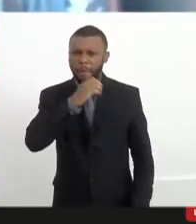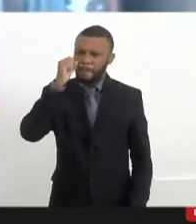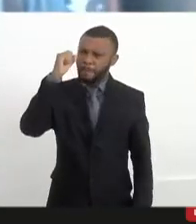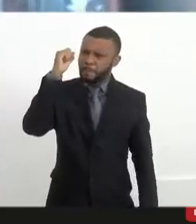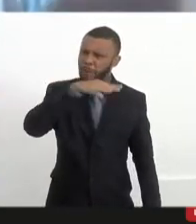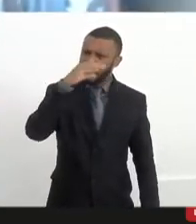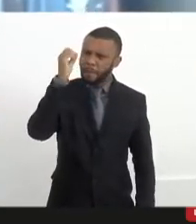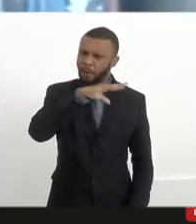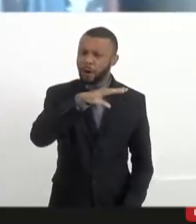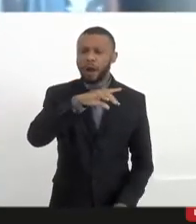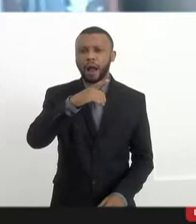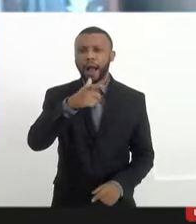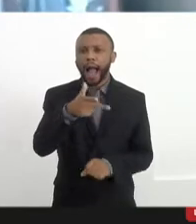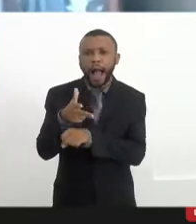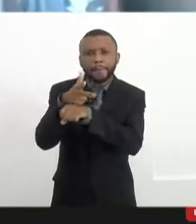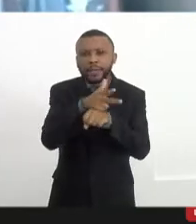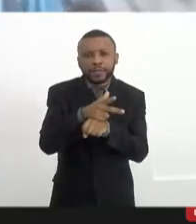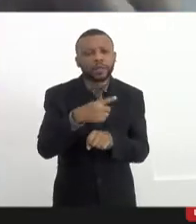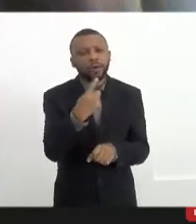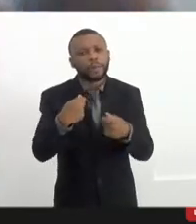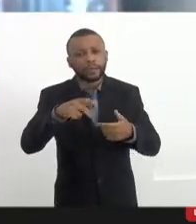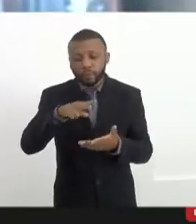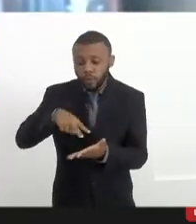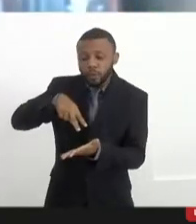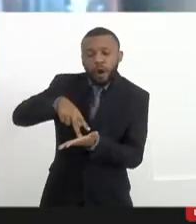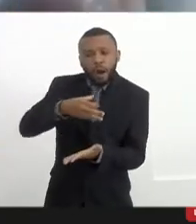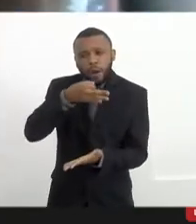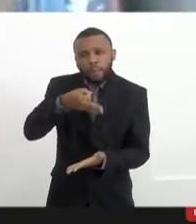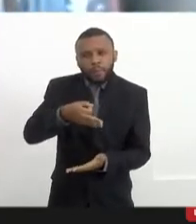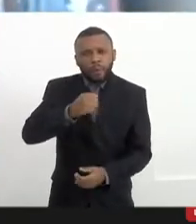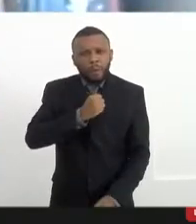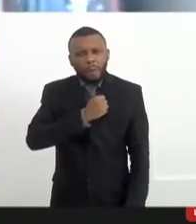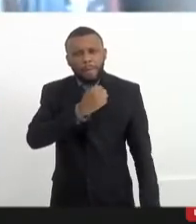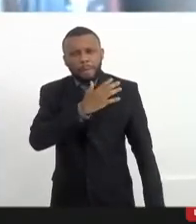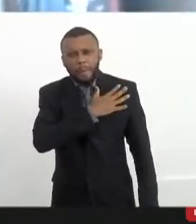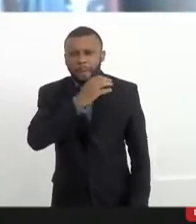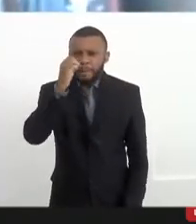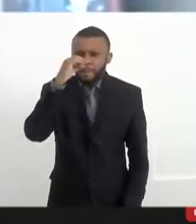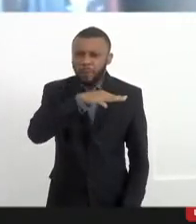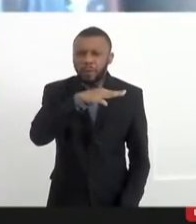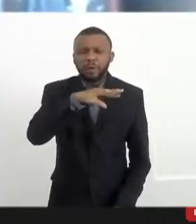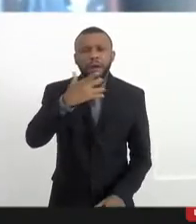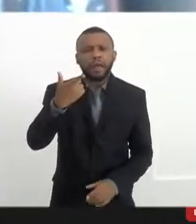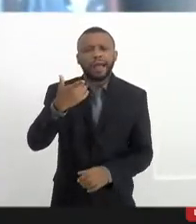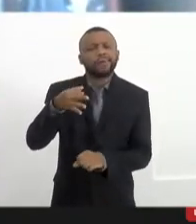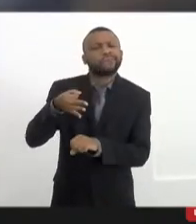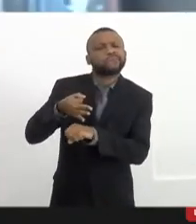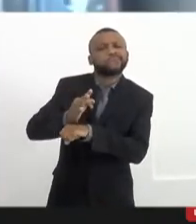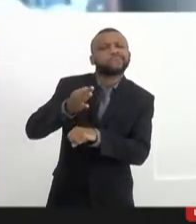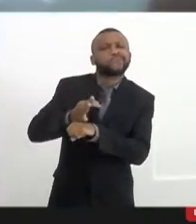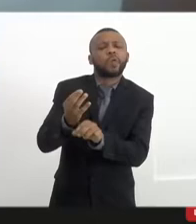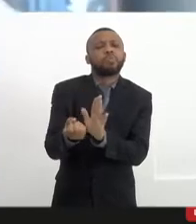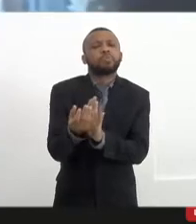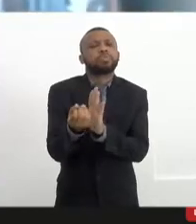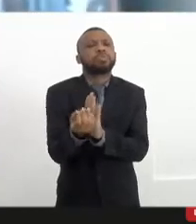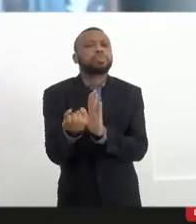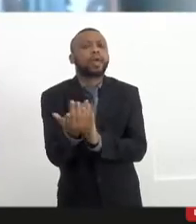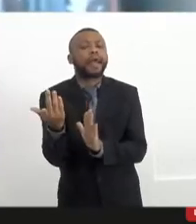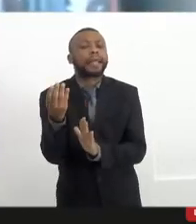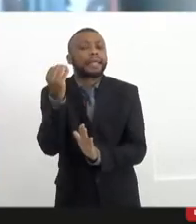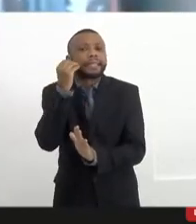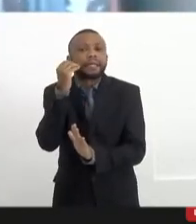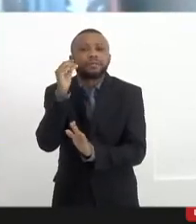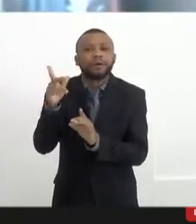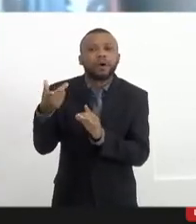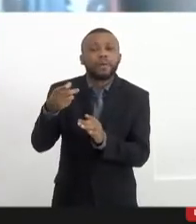a mídia independente. A gente tem que se posicionar. O insano tirano é uma fábrica de fake news. Ele agora mesmo tentou por